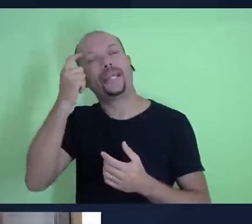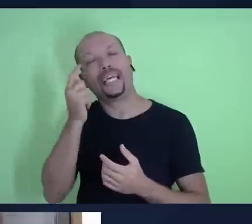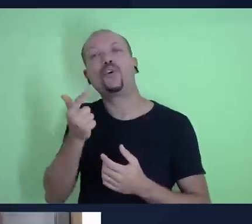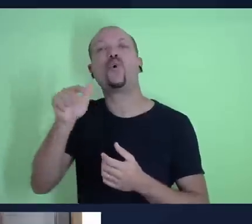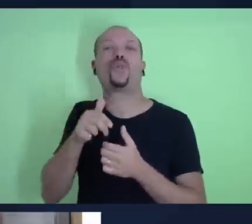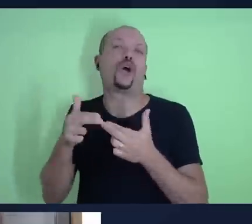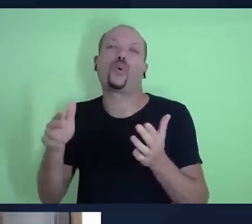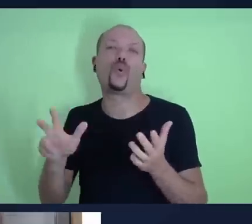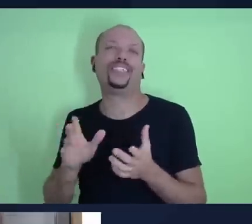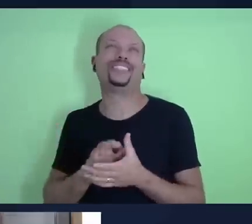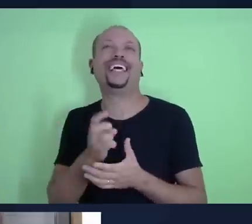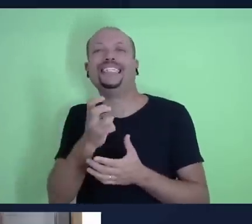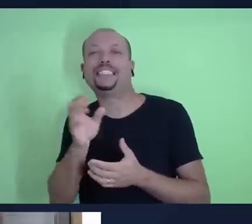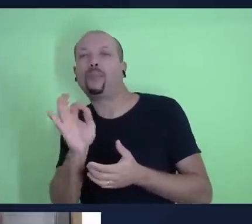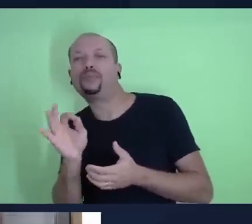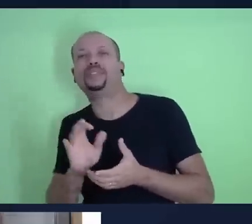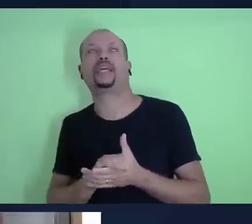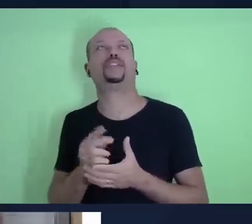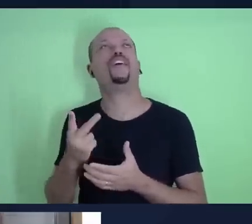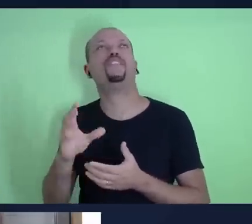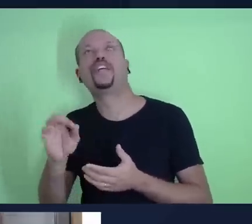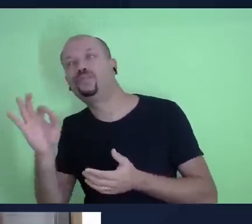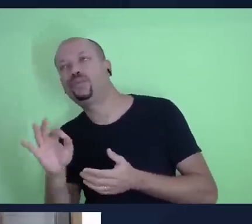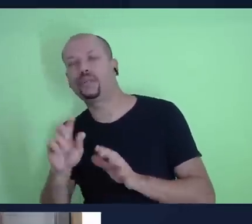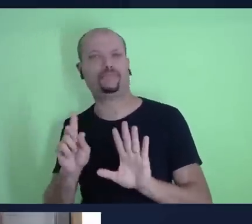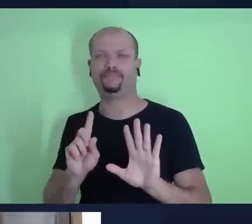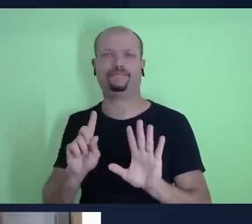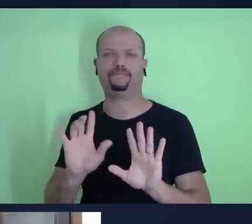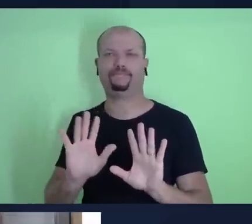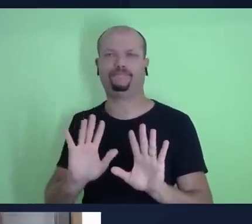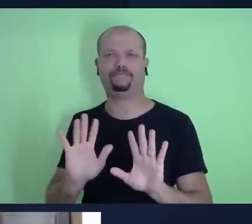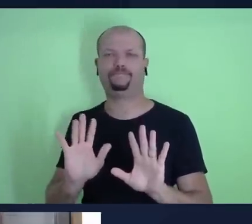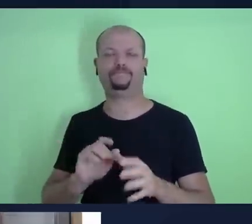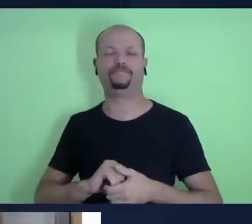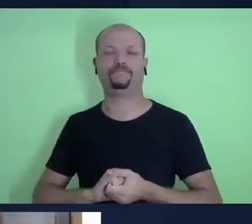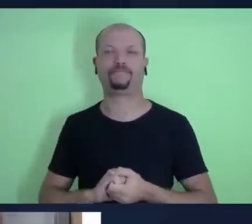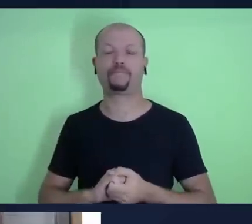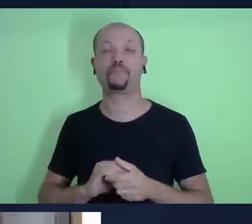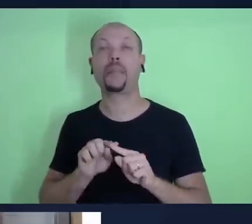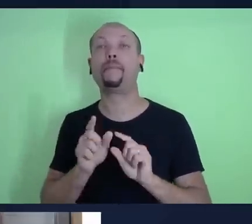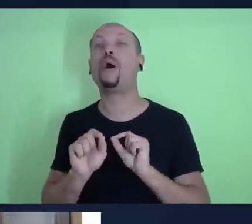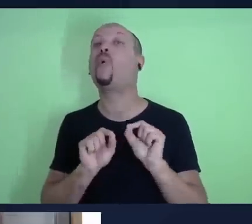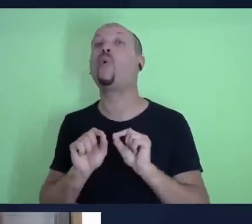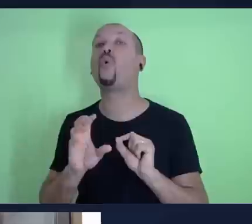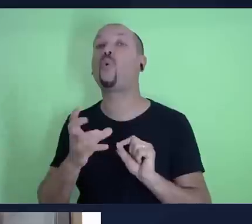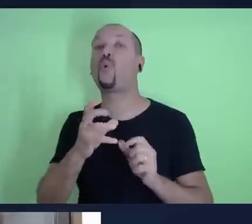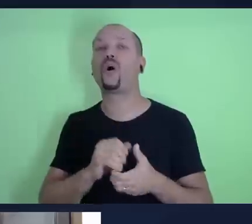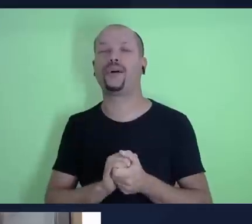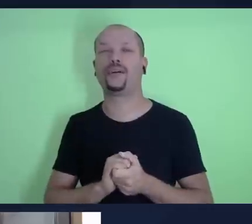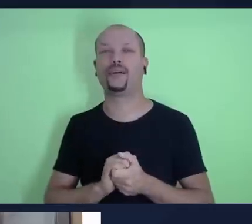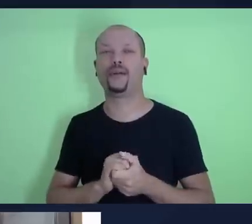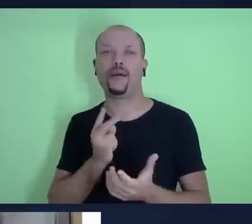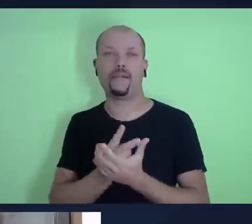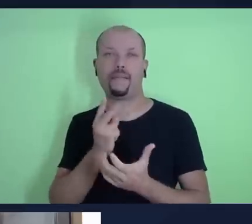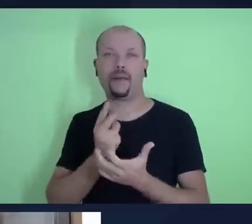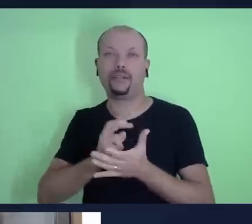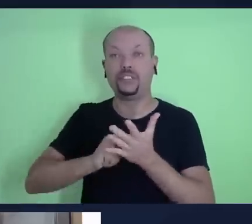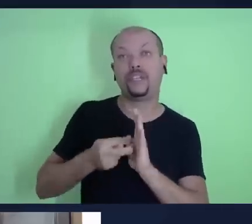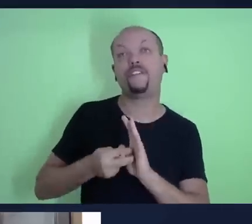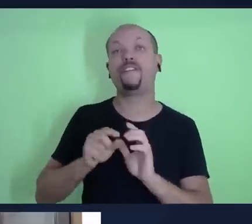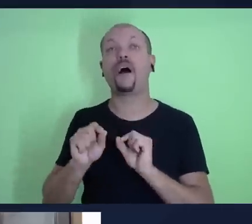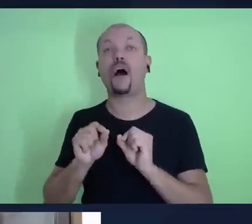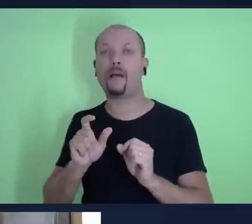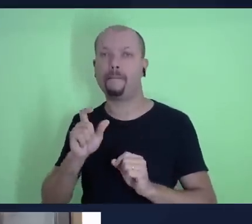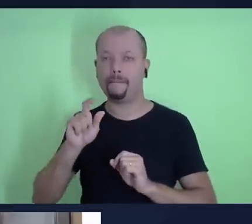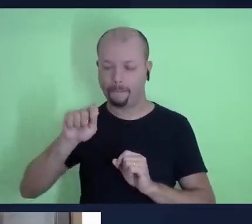que não seja a décima parte, ok? Mas, além do próprio significado da palavra